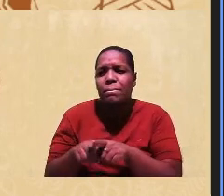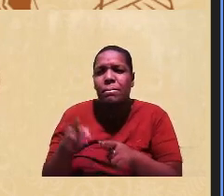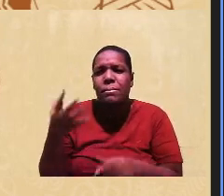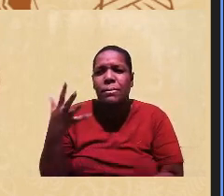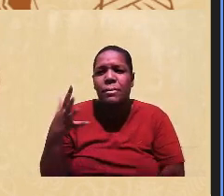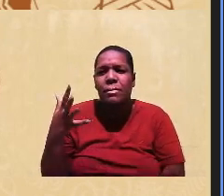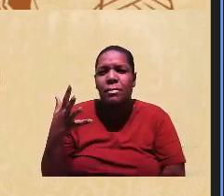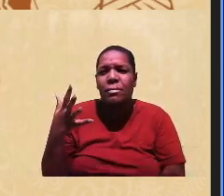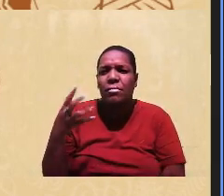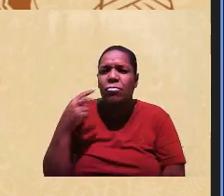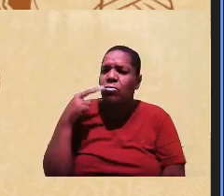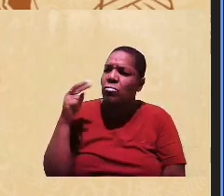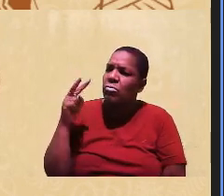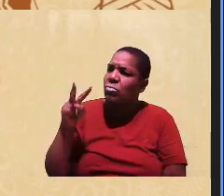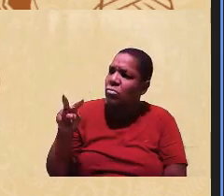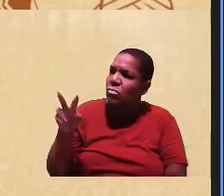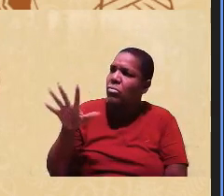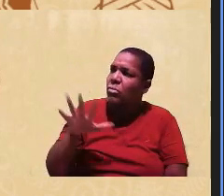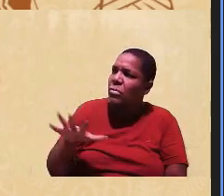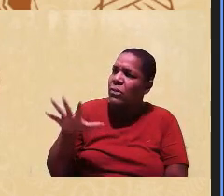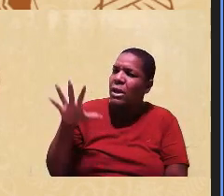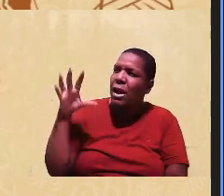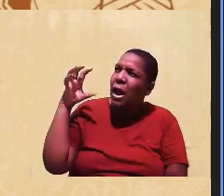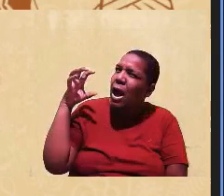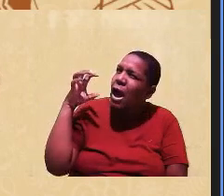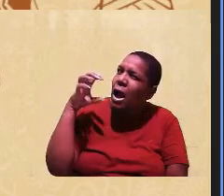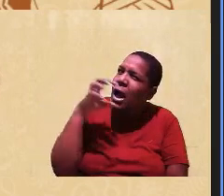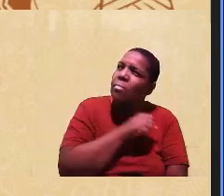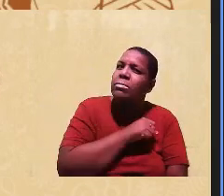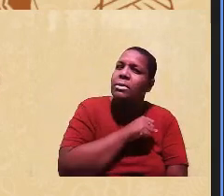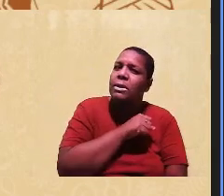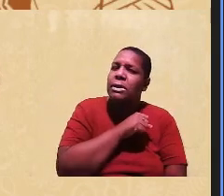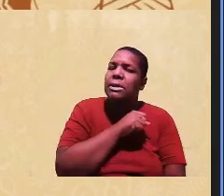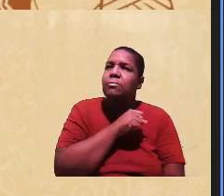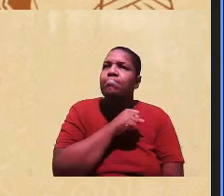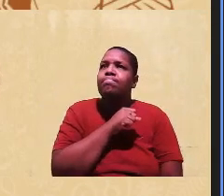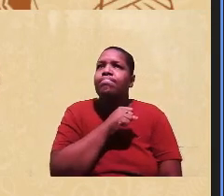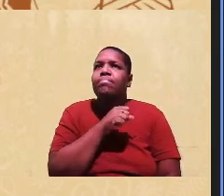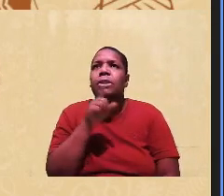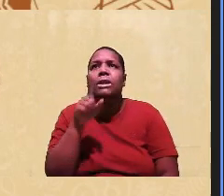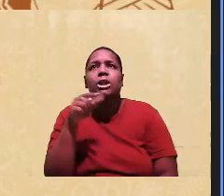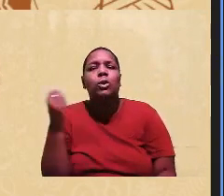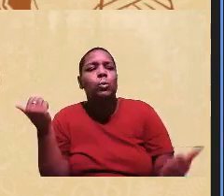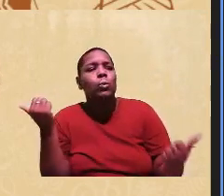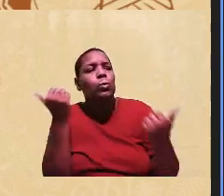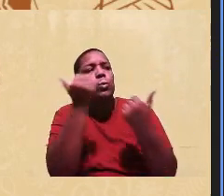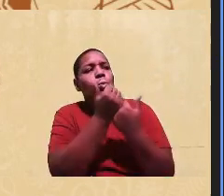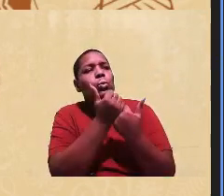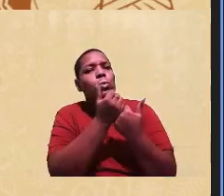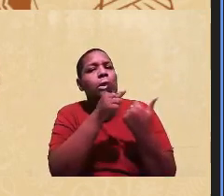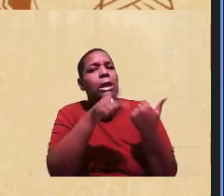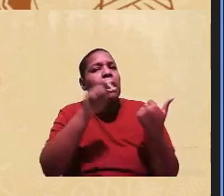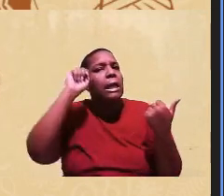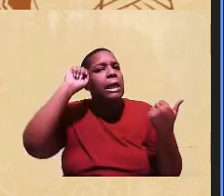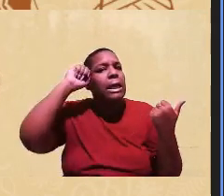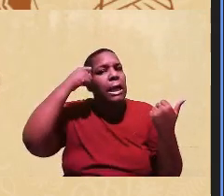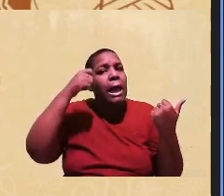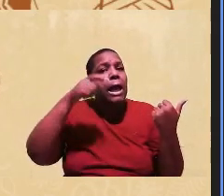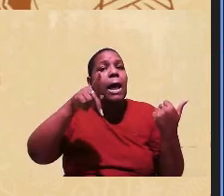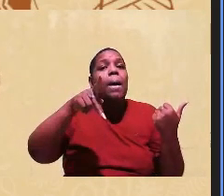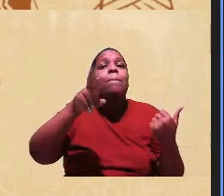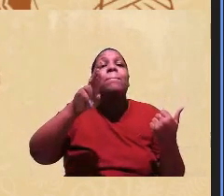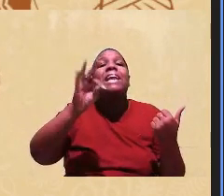observado, de forma muito rápida, a substituição da categoria negro por preto. e aí